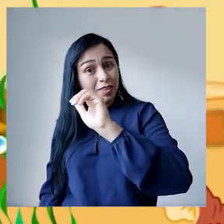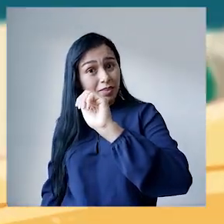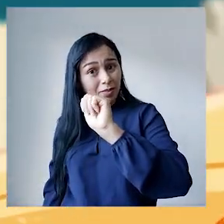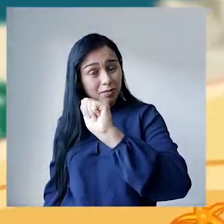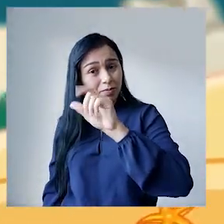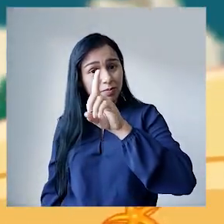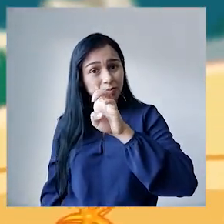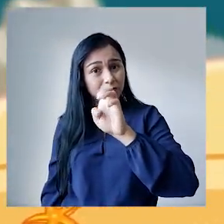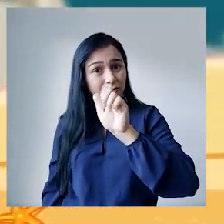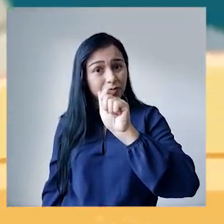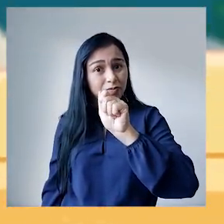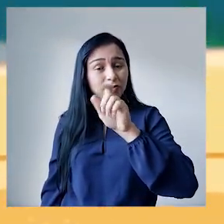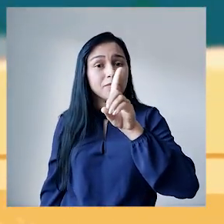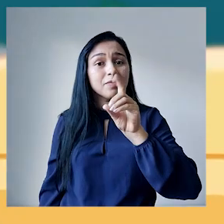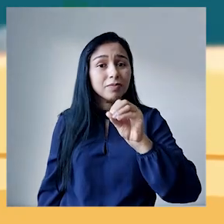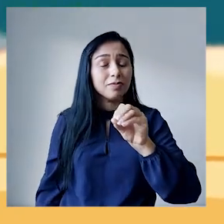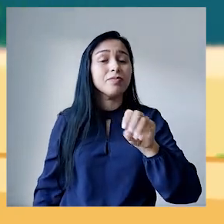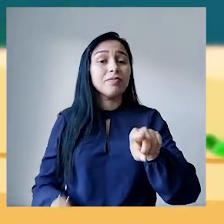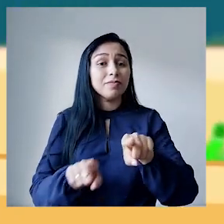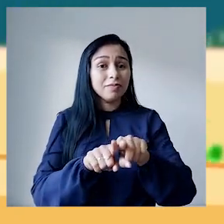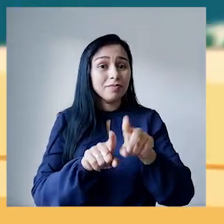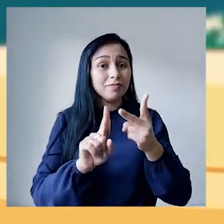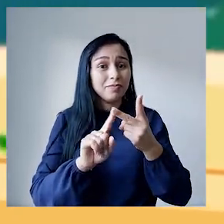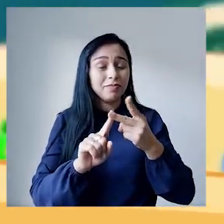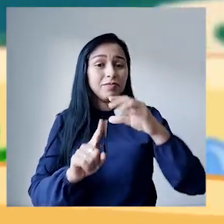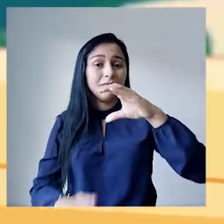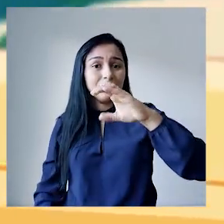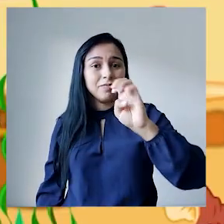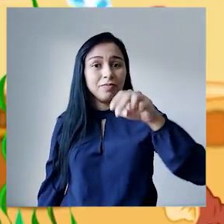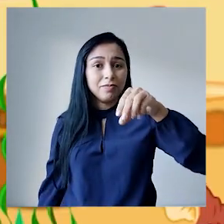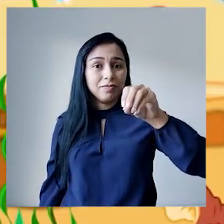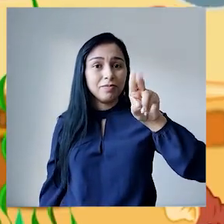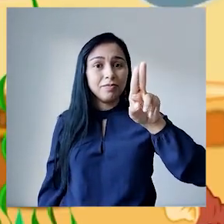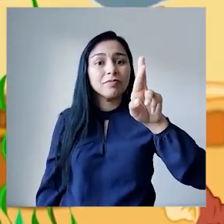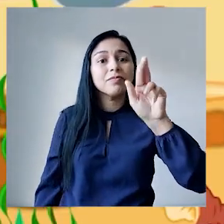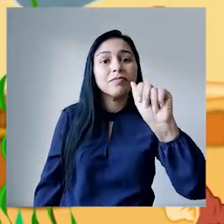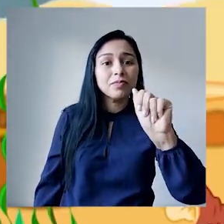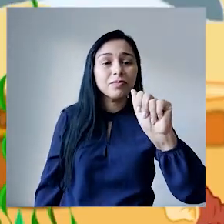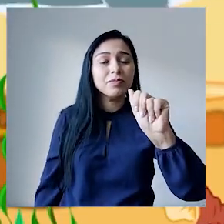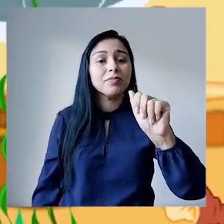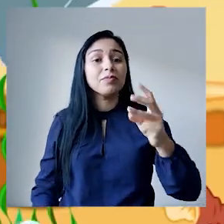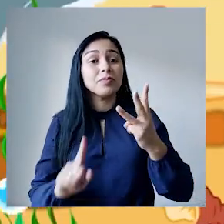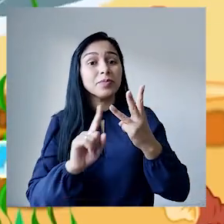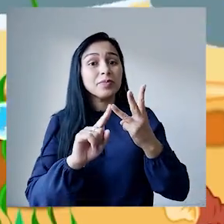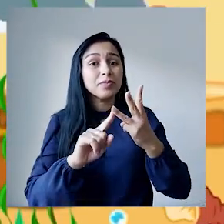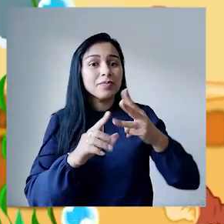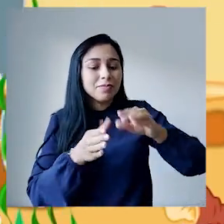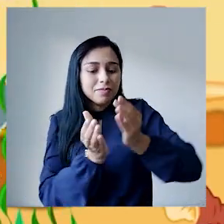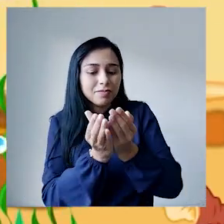Cadeado. Cenoura. Qual que é o próximo? Vamos ver. Olha só.